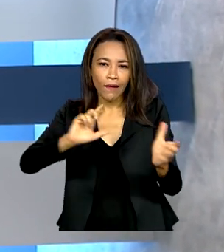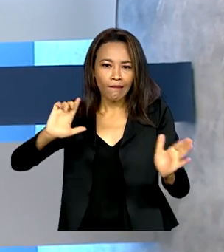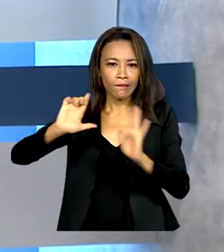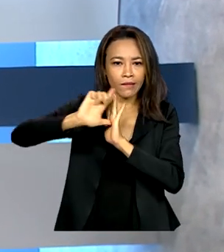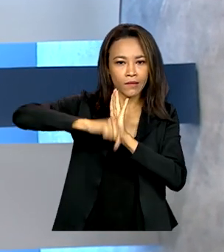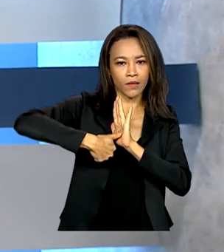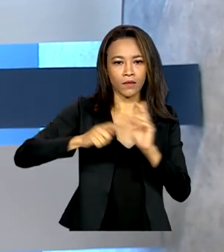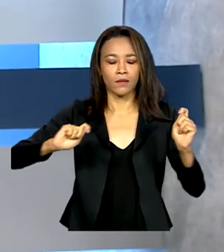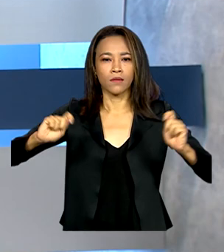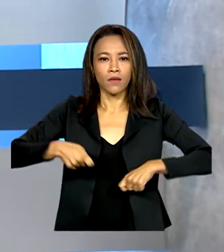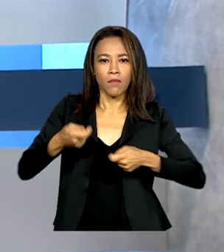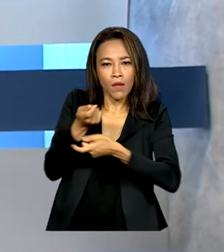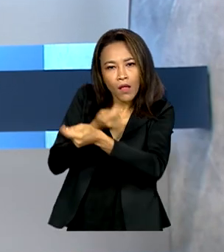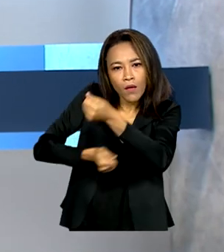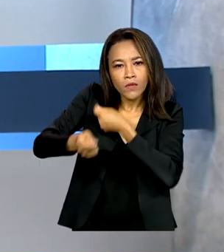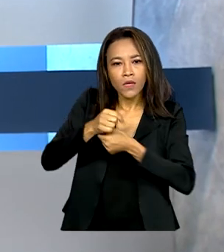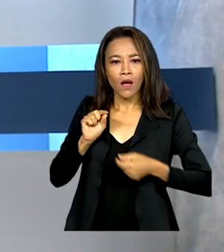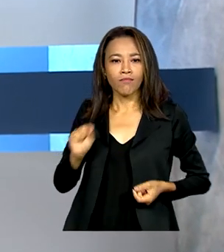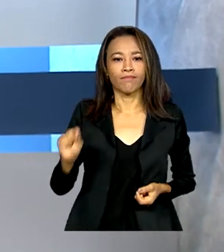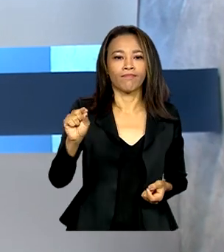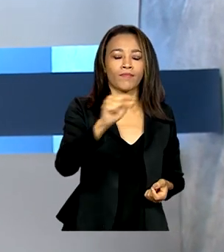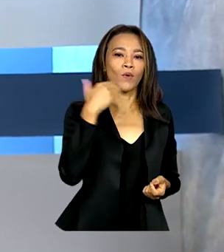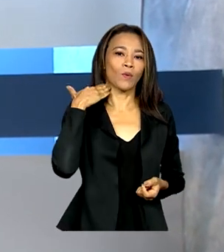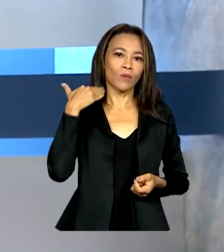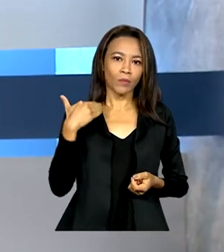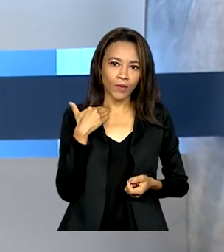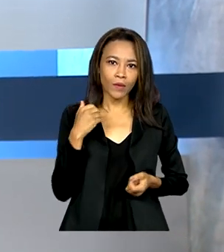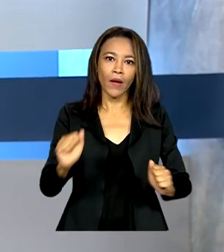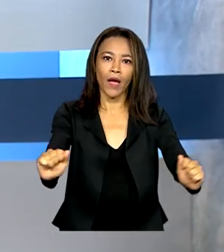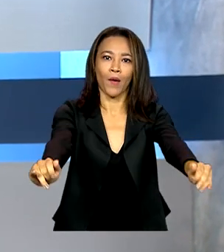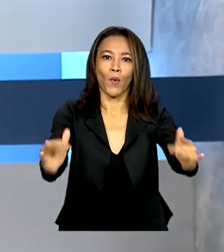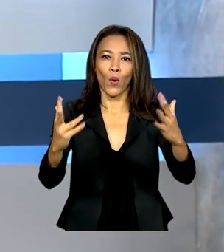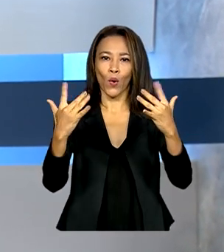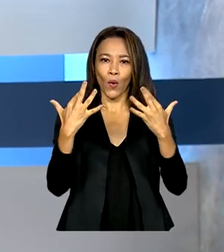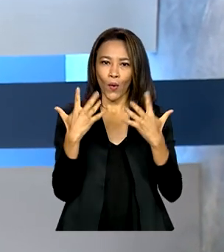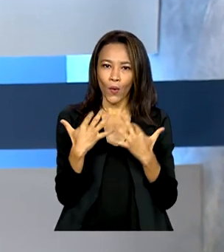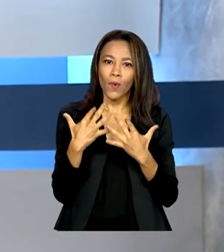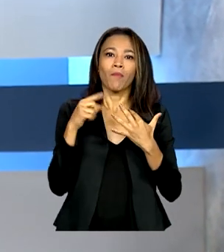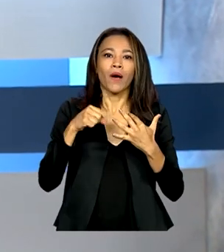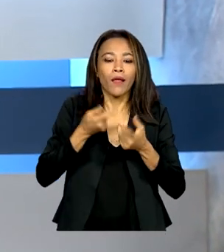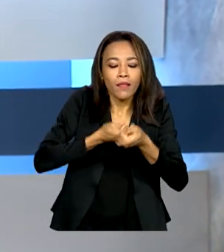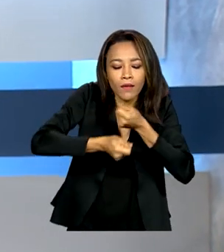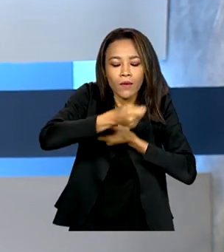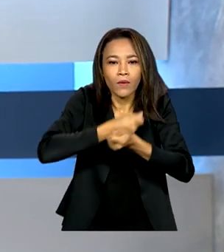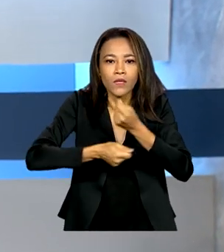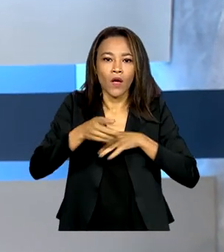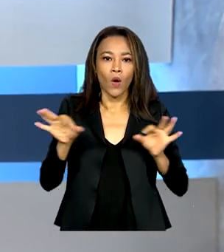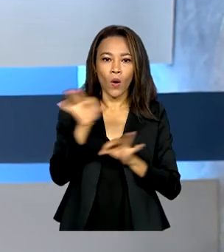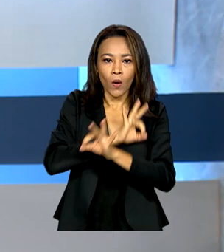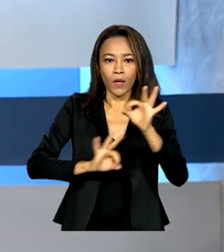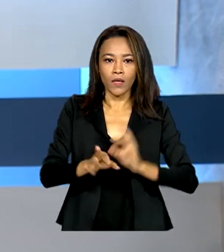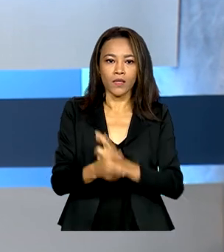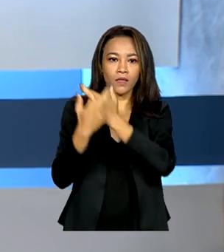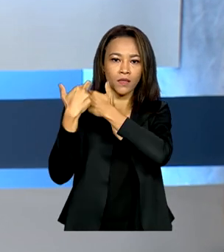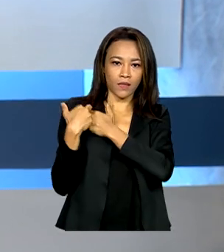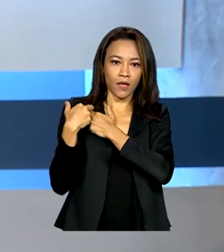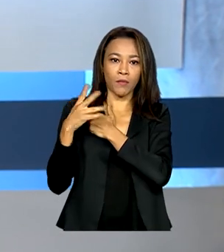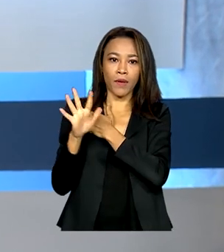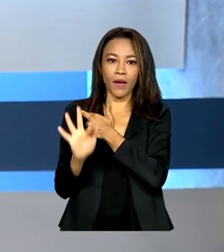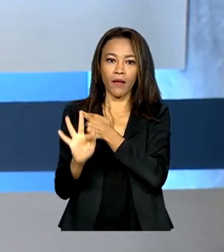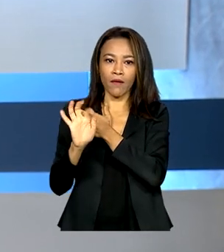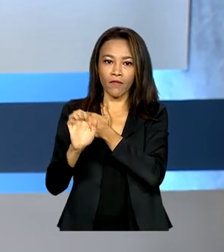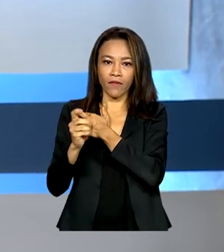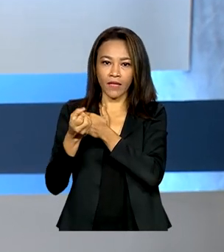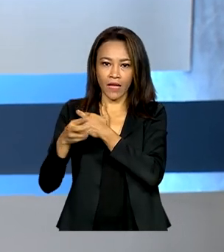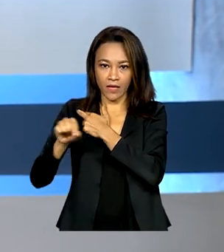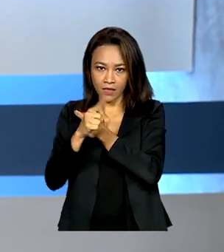negociar com os bancos. É o Mutirão de Negociação e Orientação Financeira, organizado pela Federação Brasileira de Bancos, Banco